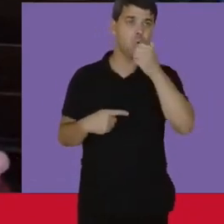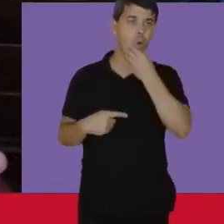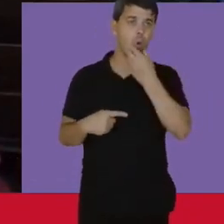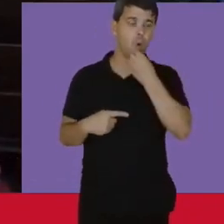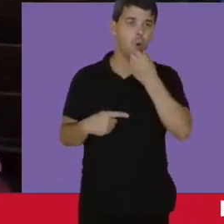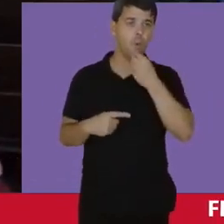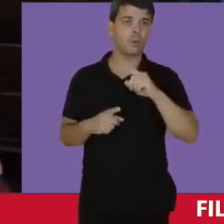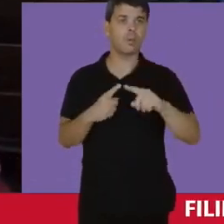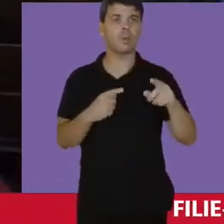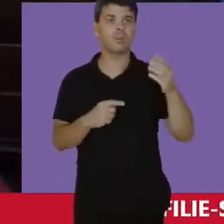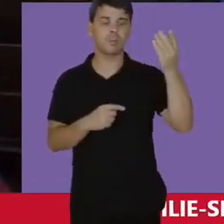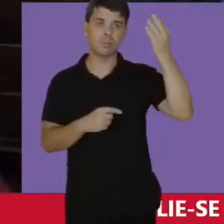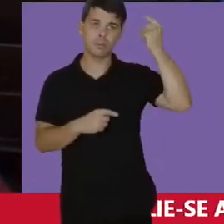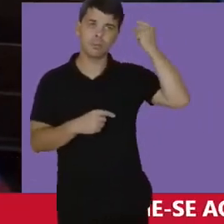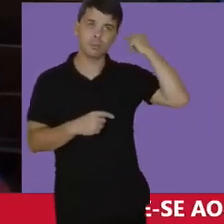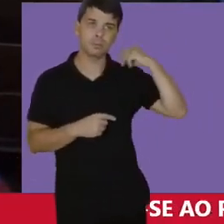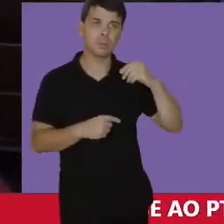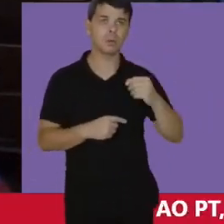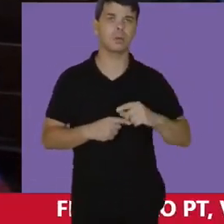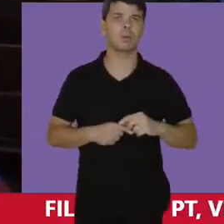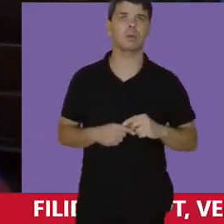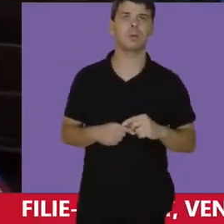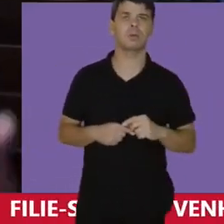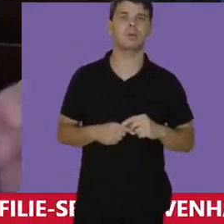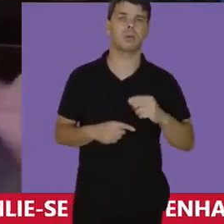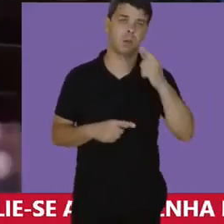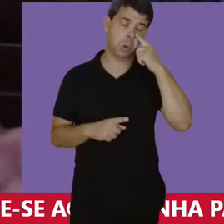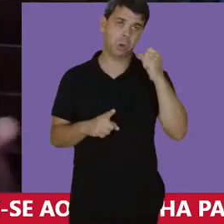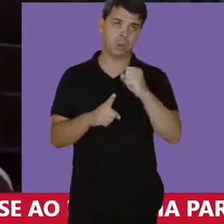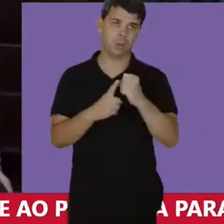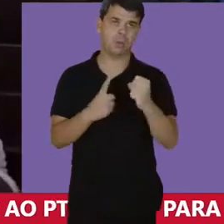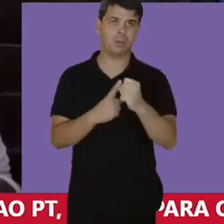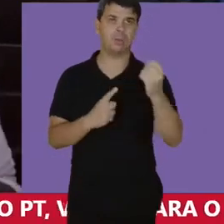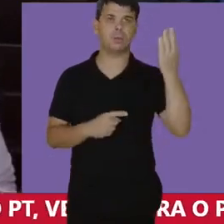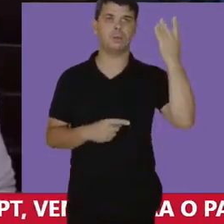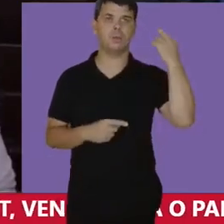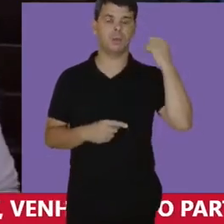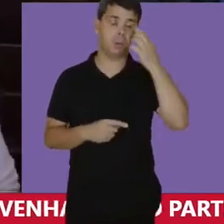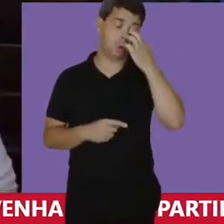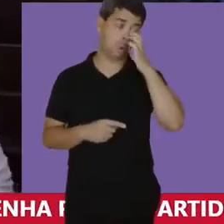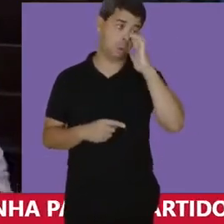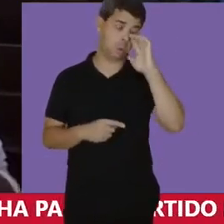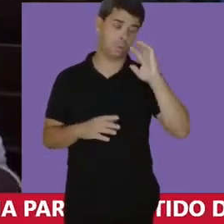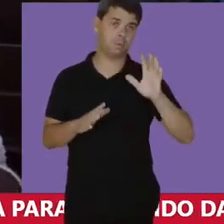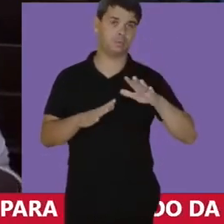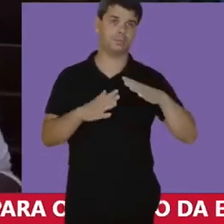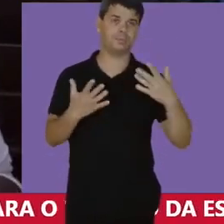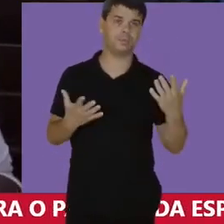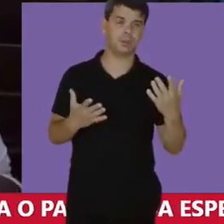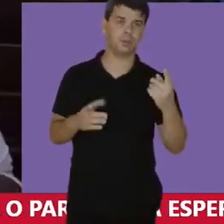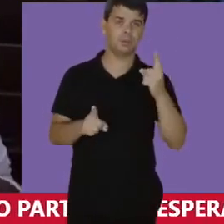daquela... da sociedade daquela época E quando